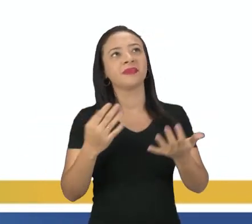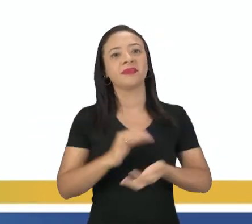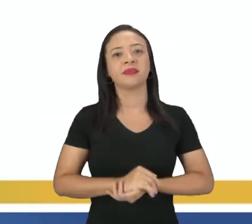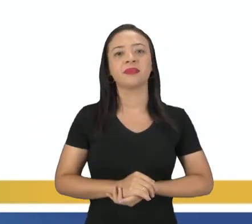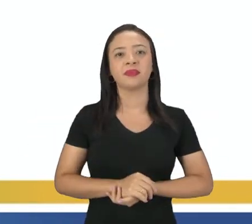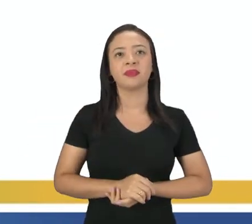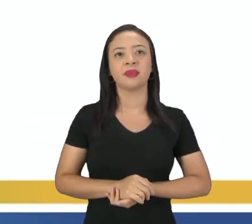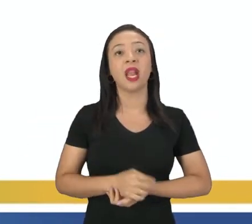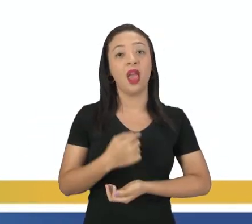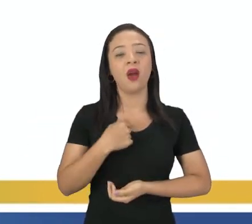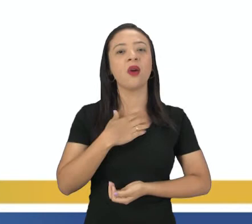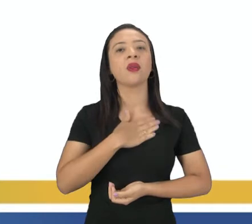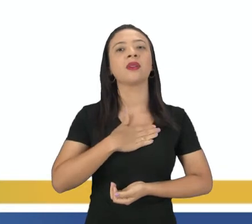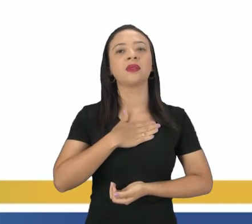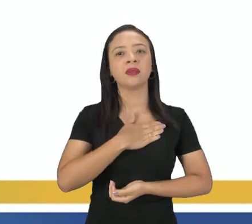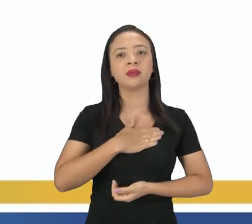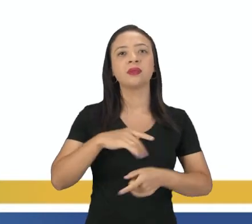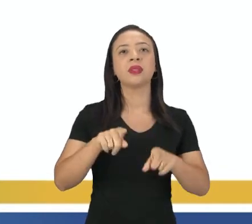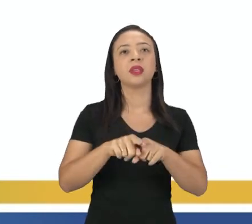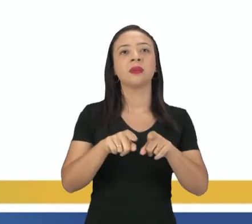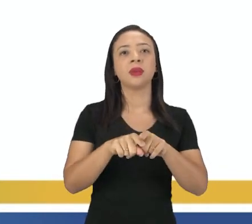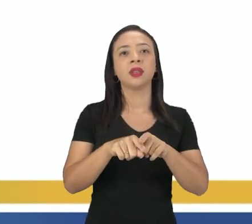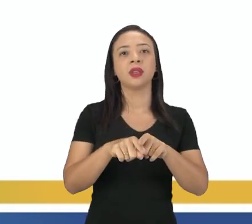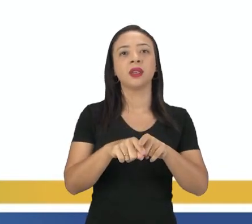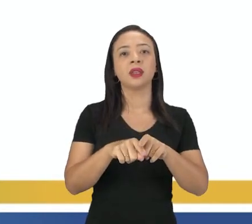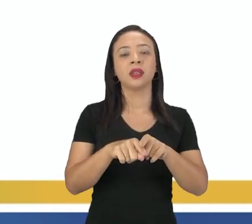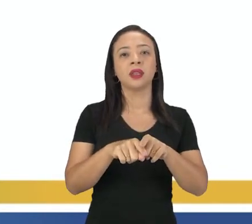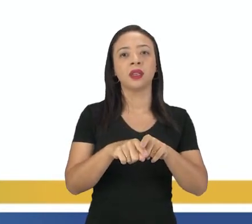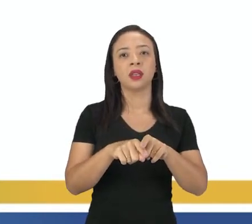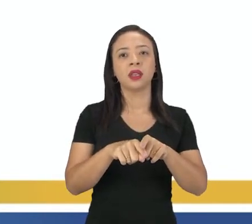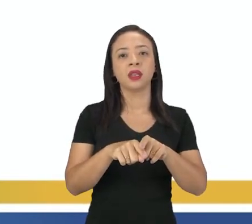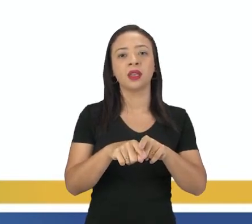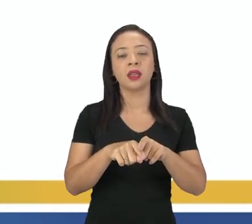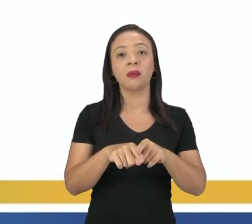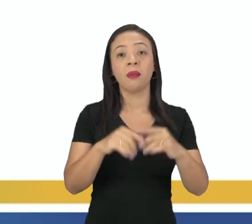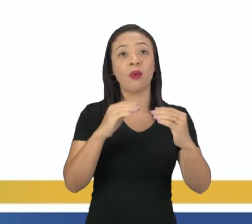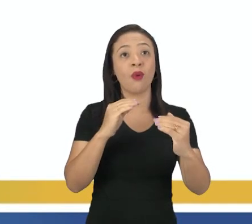sim. É também, né? Pra contrastar gosto.